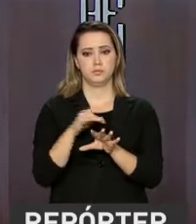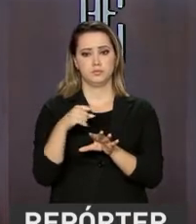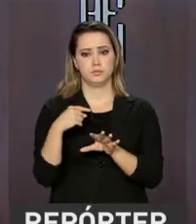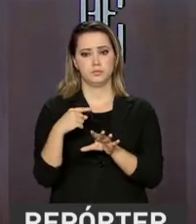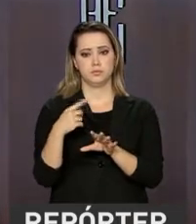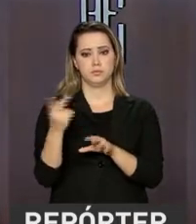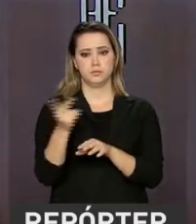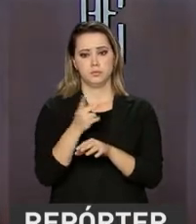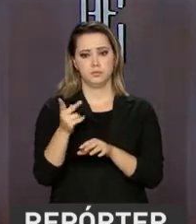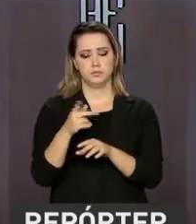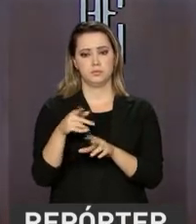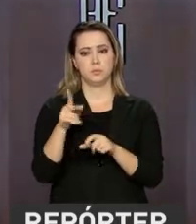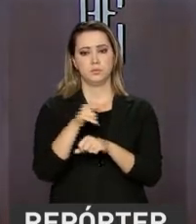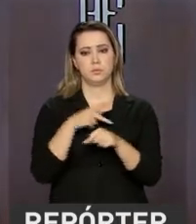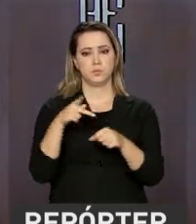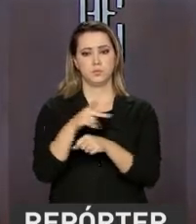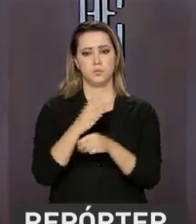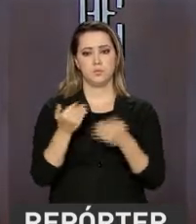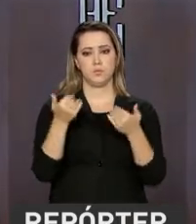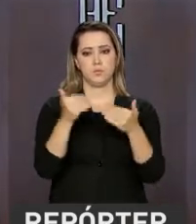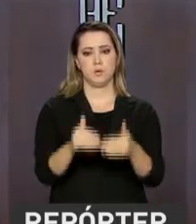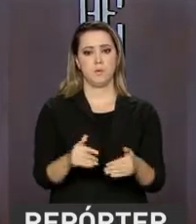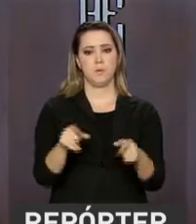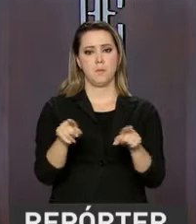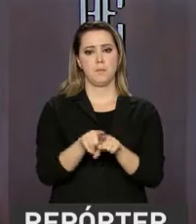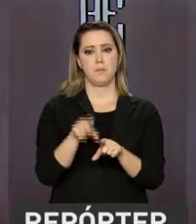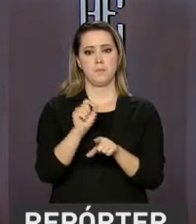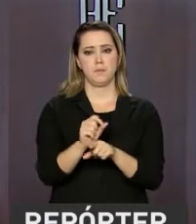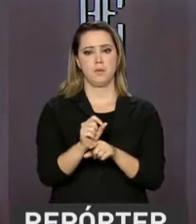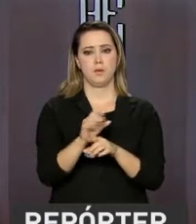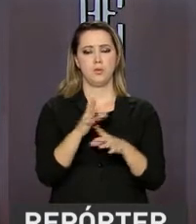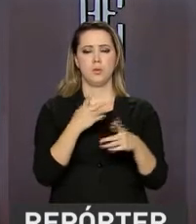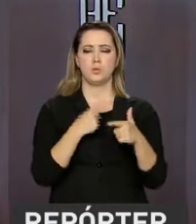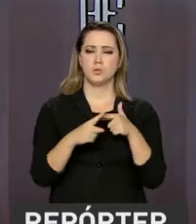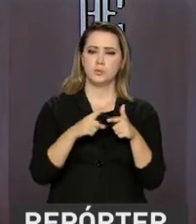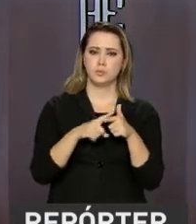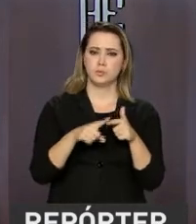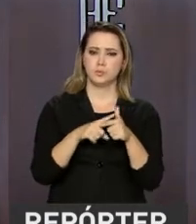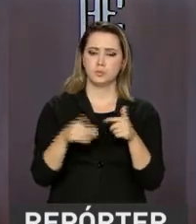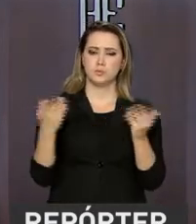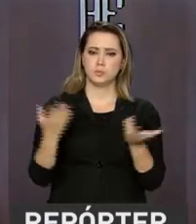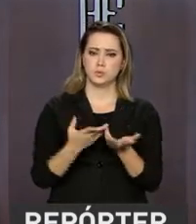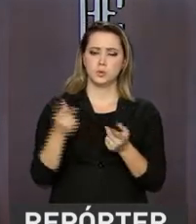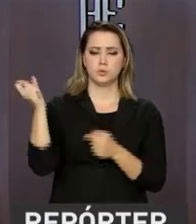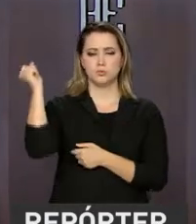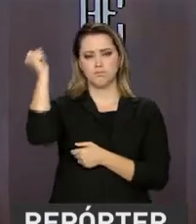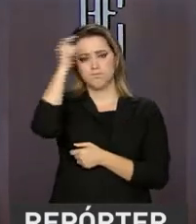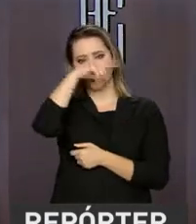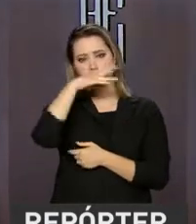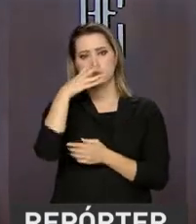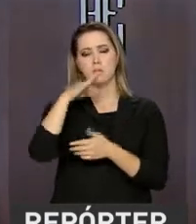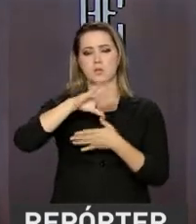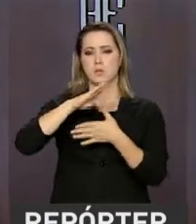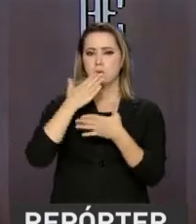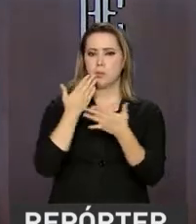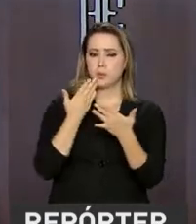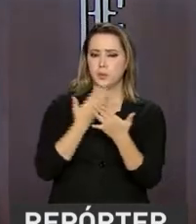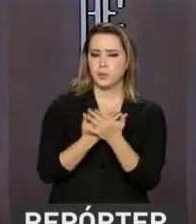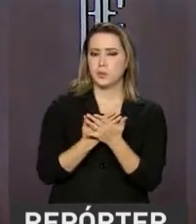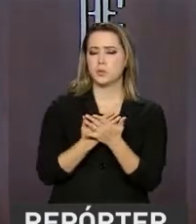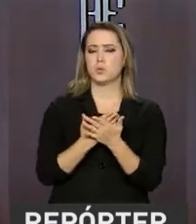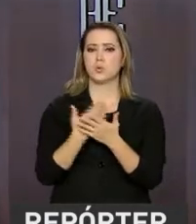Brasil, Argentina e os países que compõem o Mercosul, os entraves que hoje dificultam que o Mercosul realize